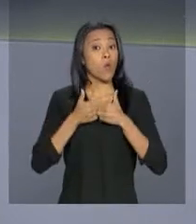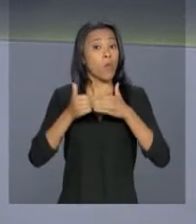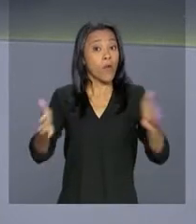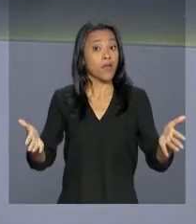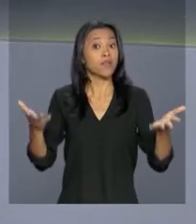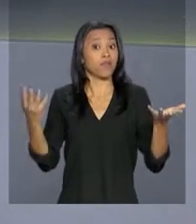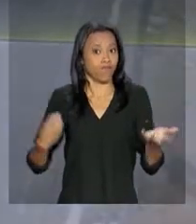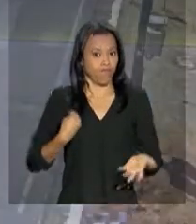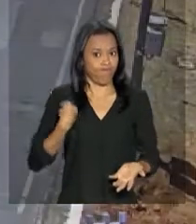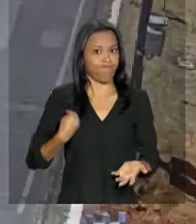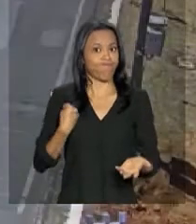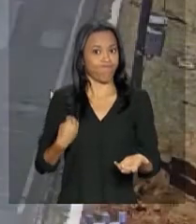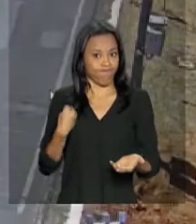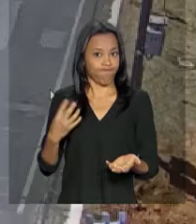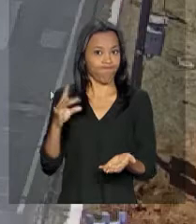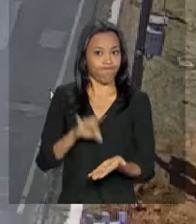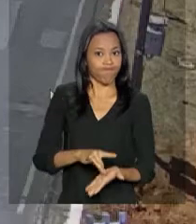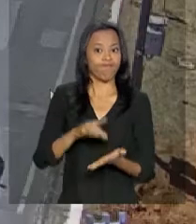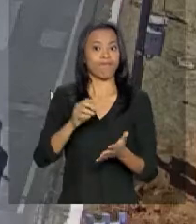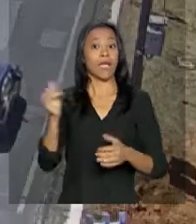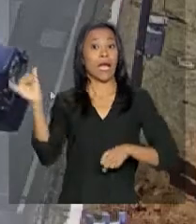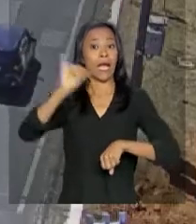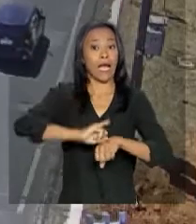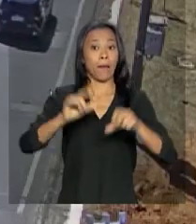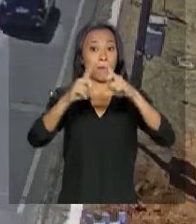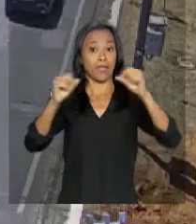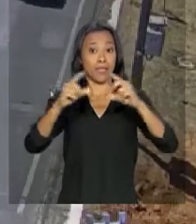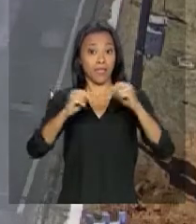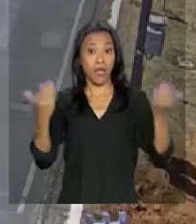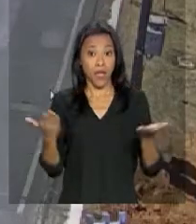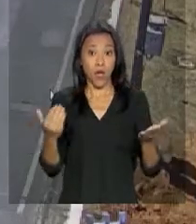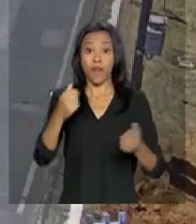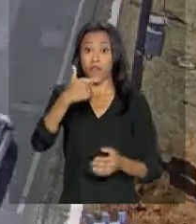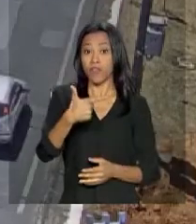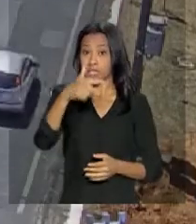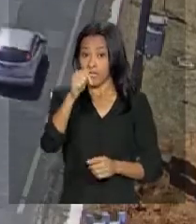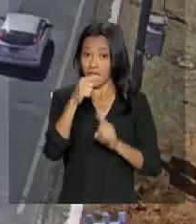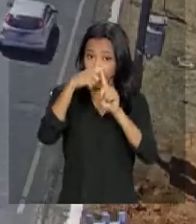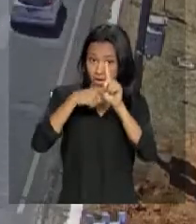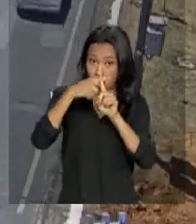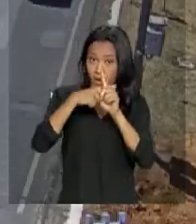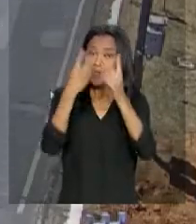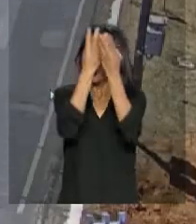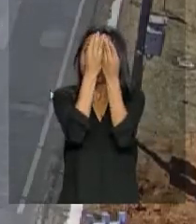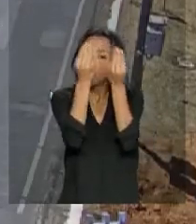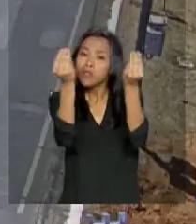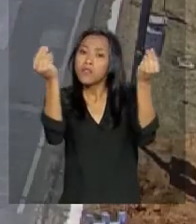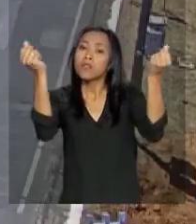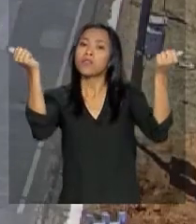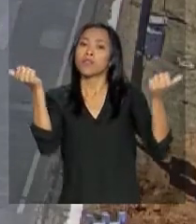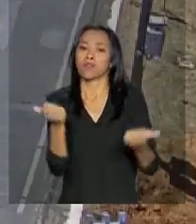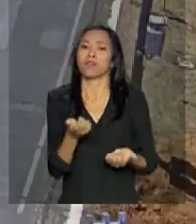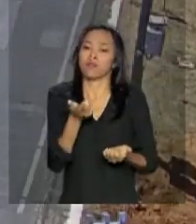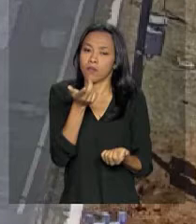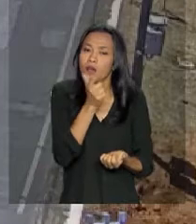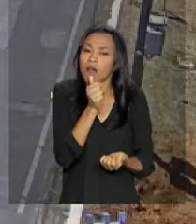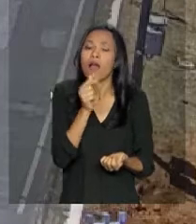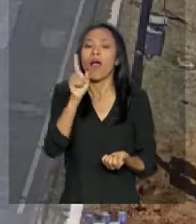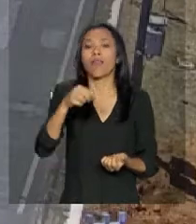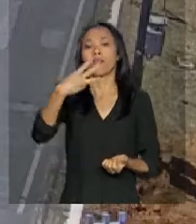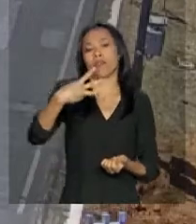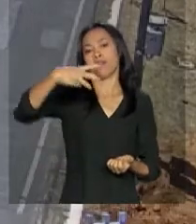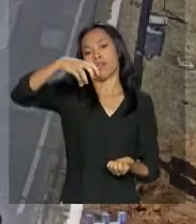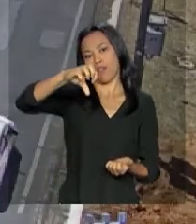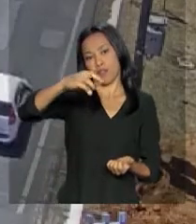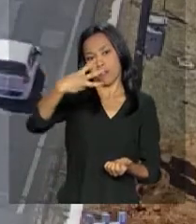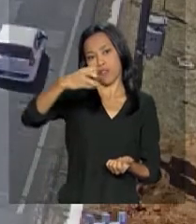imagens ao vivo da capital federal. Neste momento faz 27 graus e a umidade relativa do ar está em 39%. A previsão para